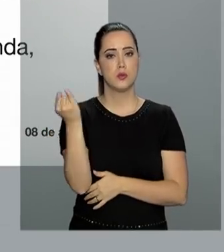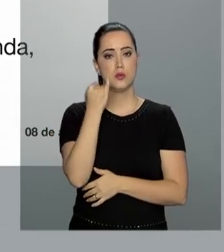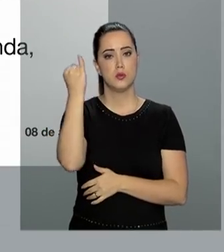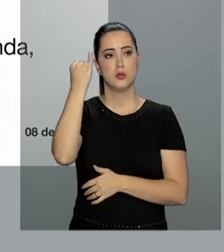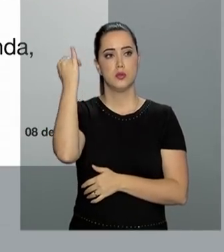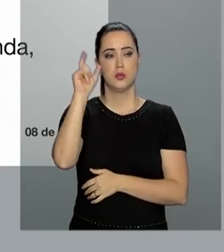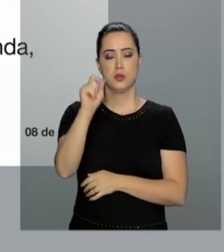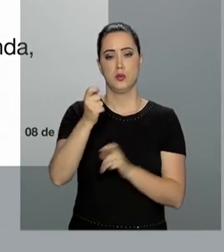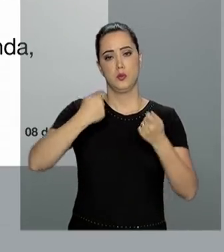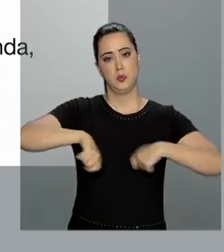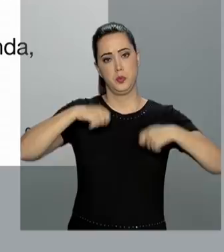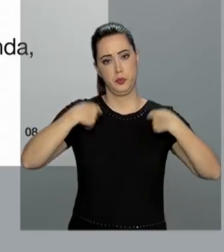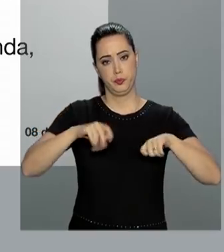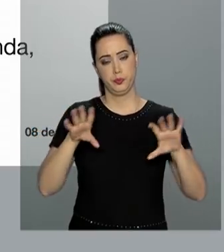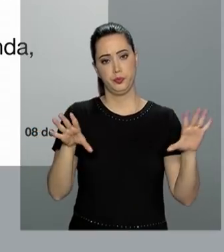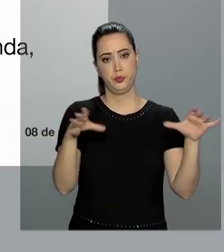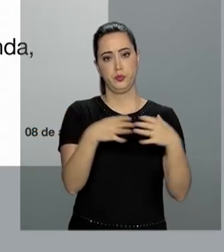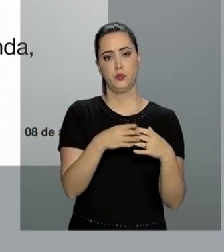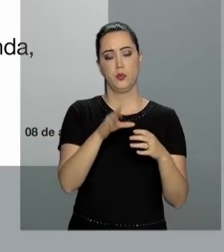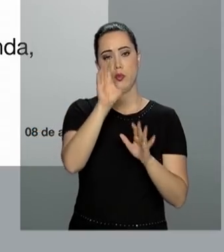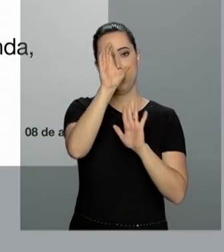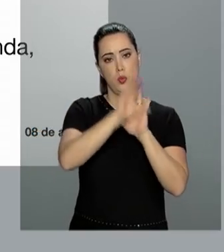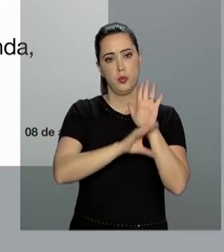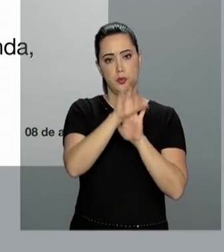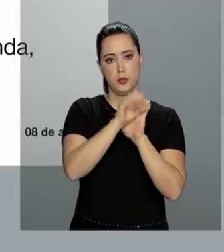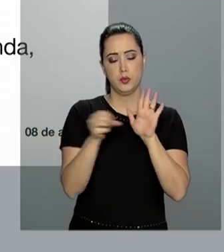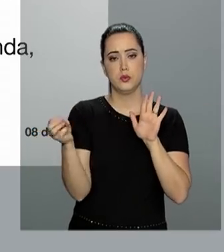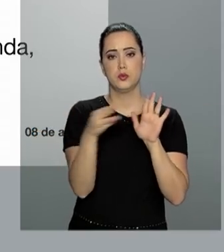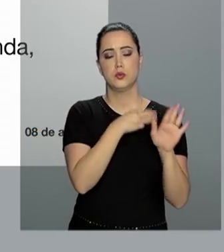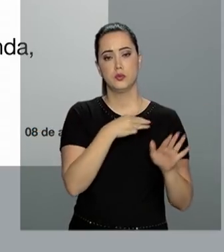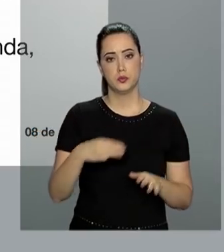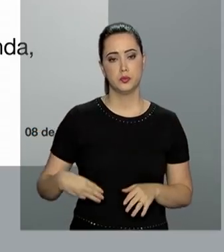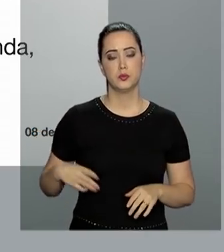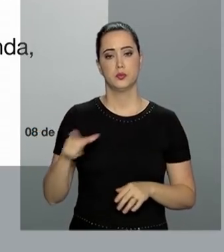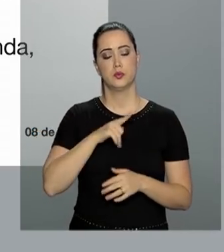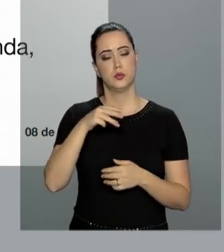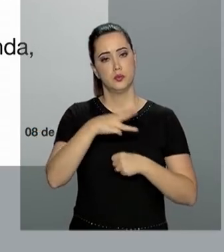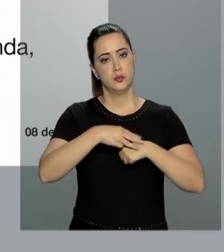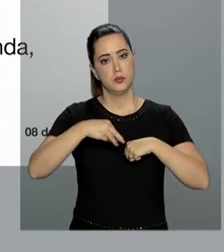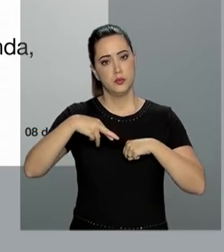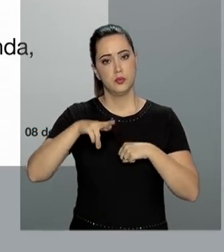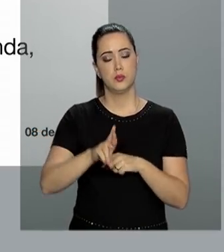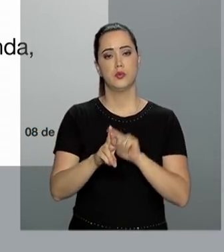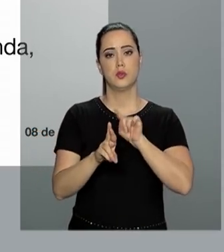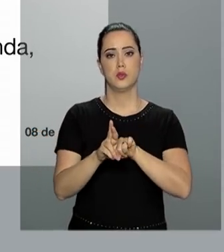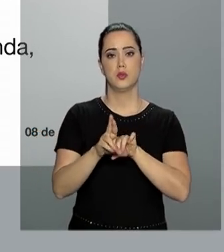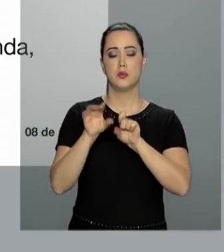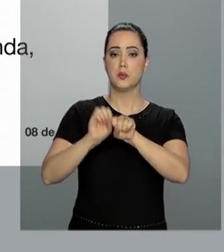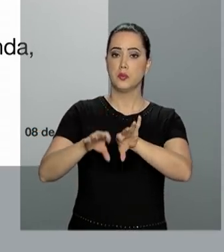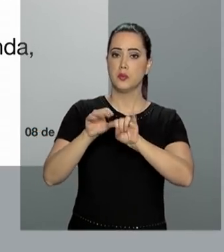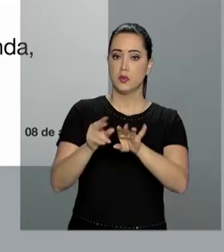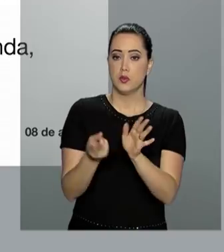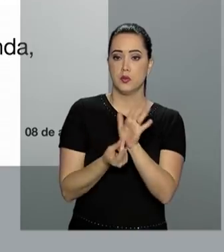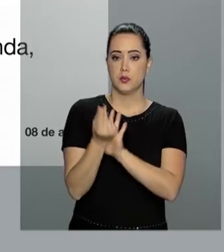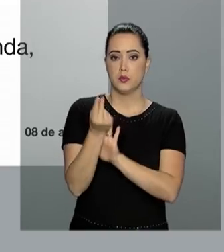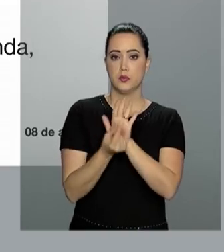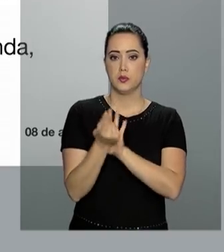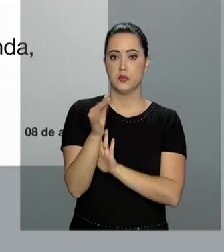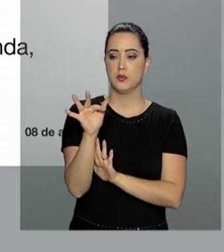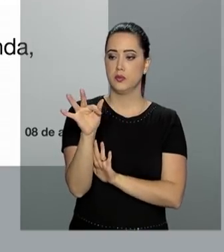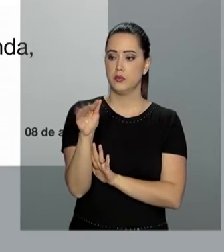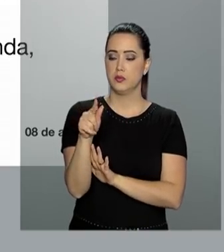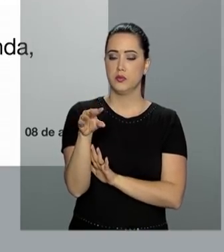necessário para a pasta. O currículo do novo ministro inclui mestrado em administração na área de finanças pela